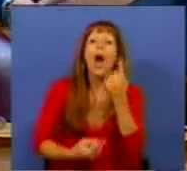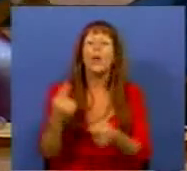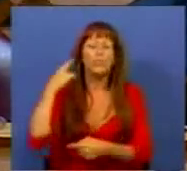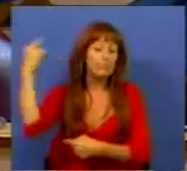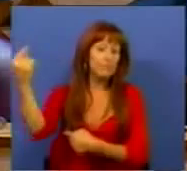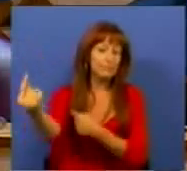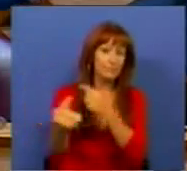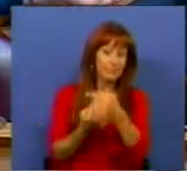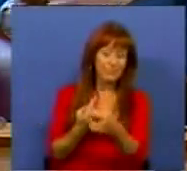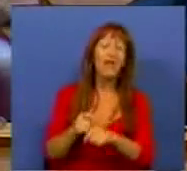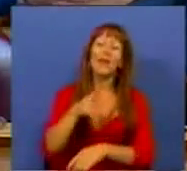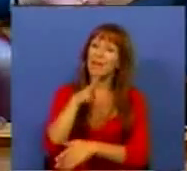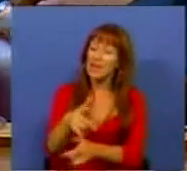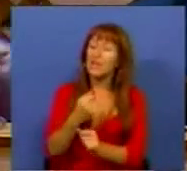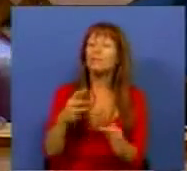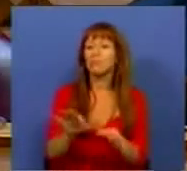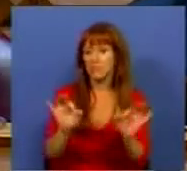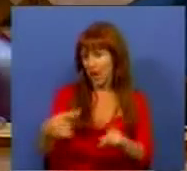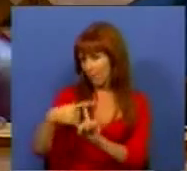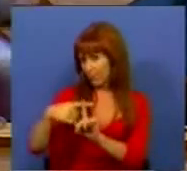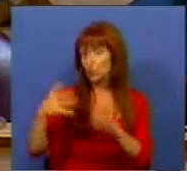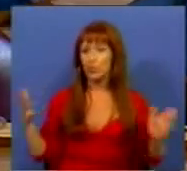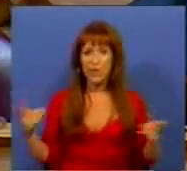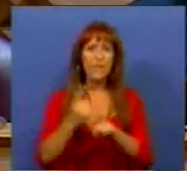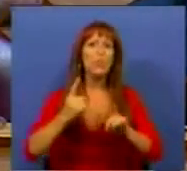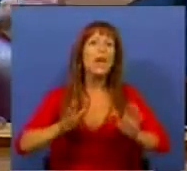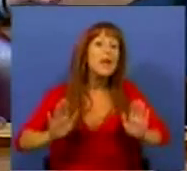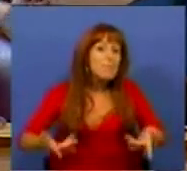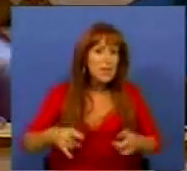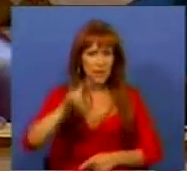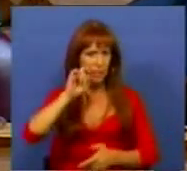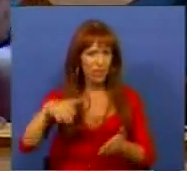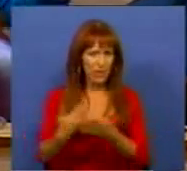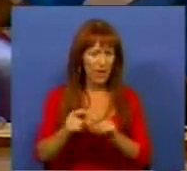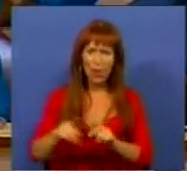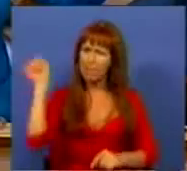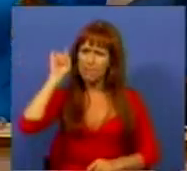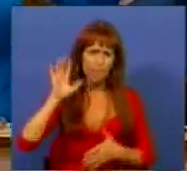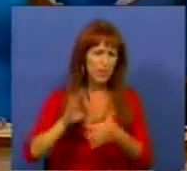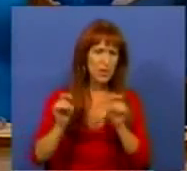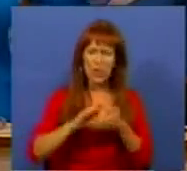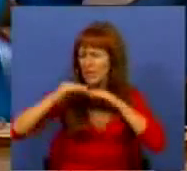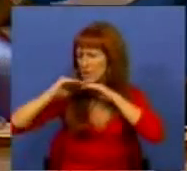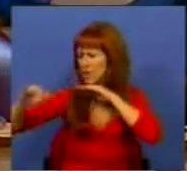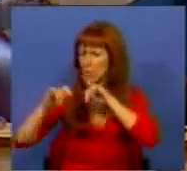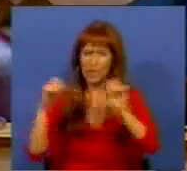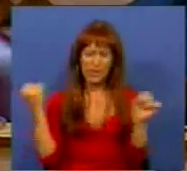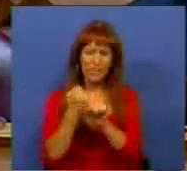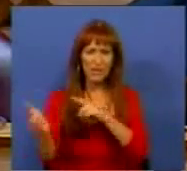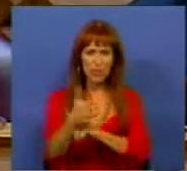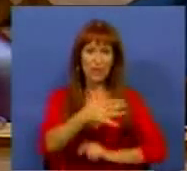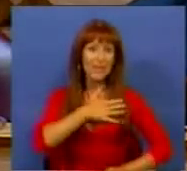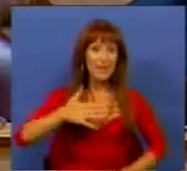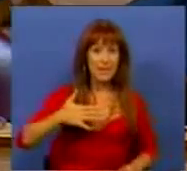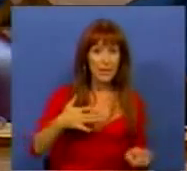eco e quero registrar isso como um fator positivo. Porque é preciso defender, acima de tudo, a sustentabilidade do Serviço Nacional